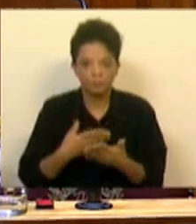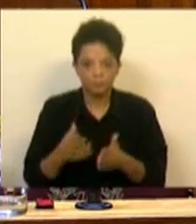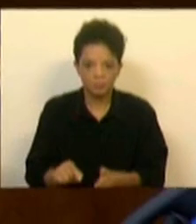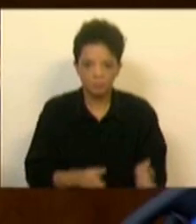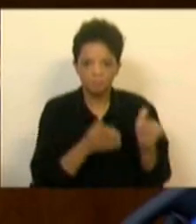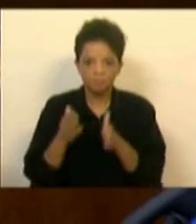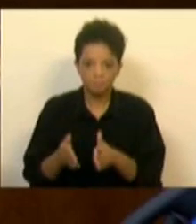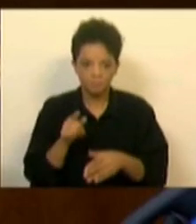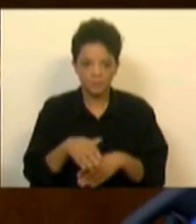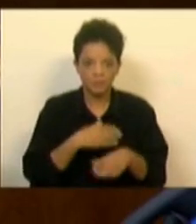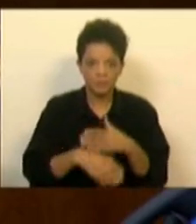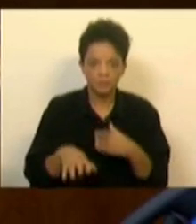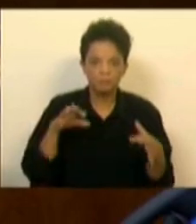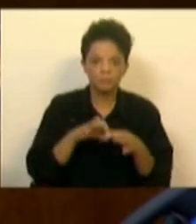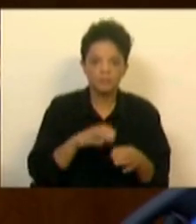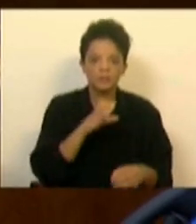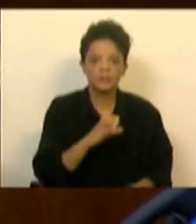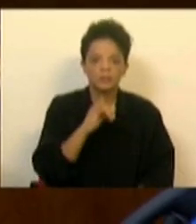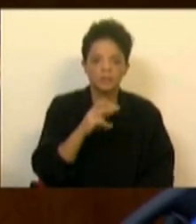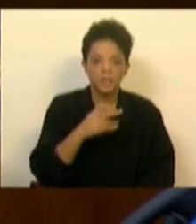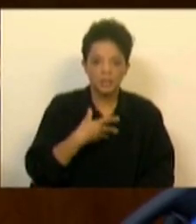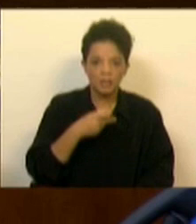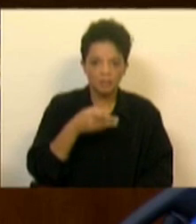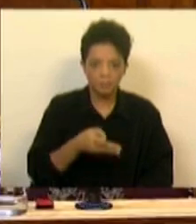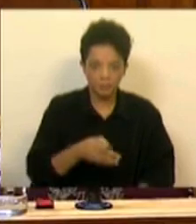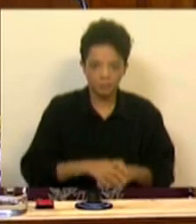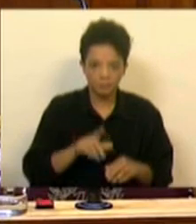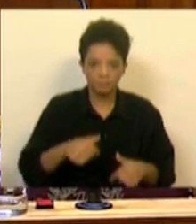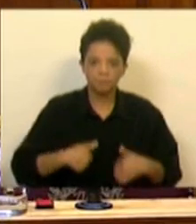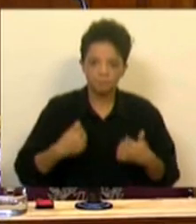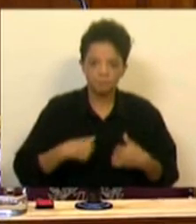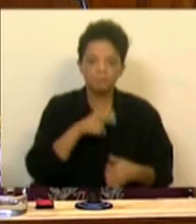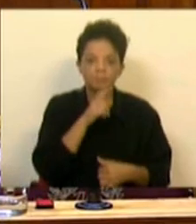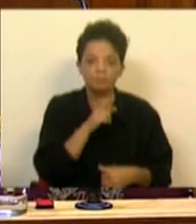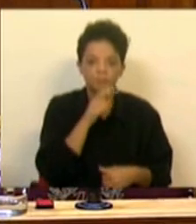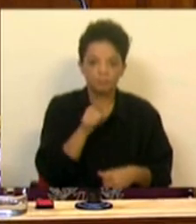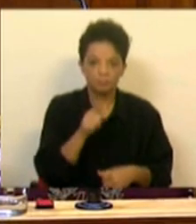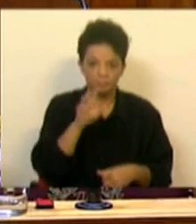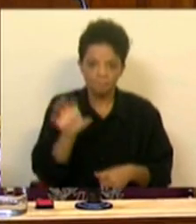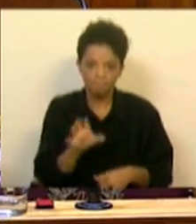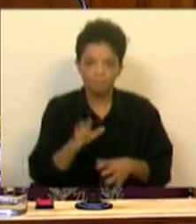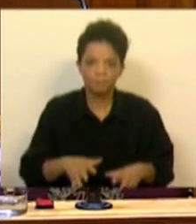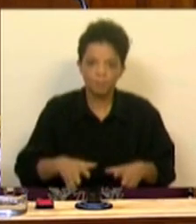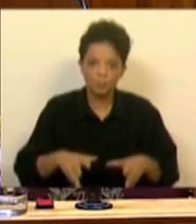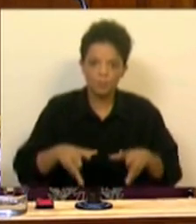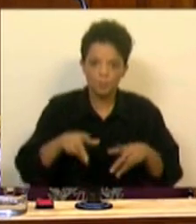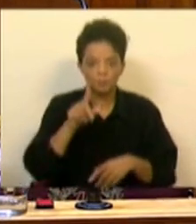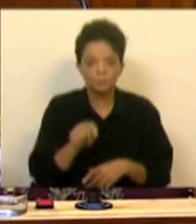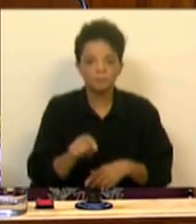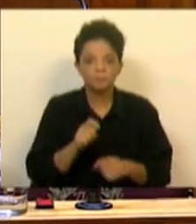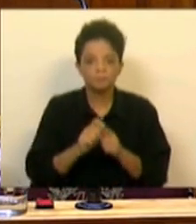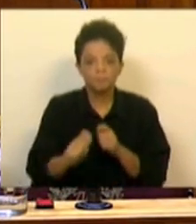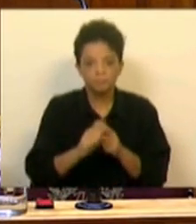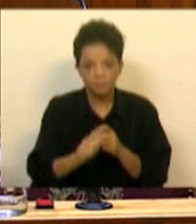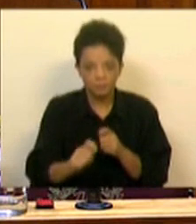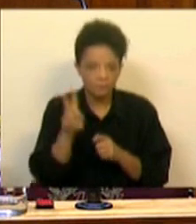Por outro, também aquilo que está a ser feito ao nível do Cidadão vem também ele próprio responder a essa capacidade de progressão, aliás, com o